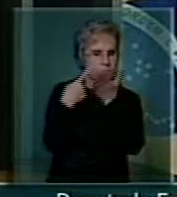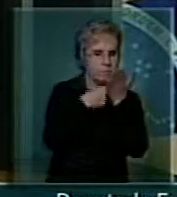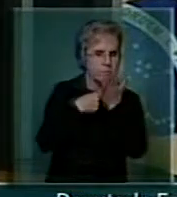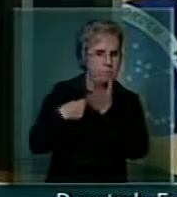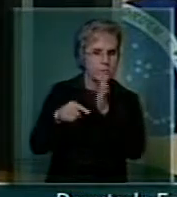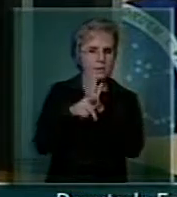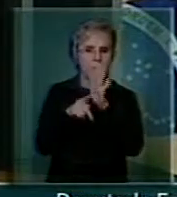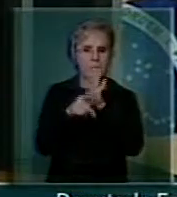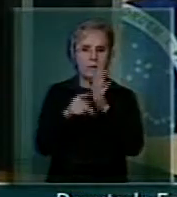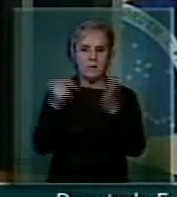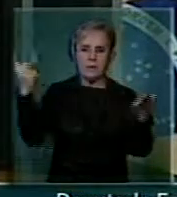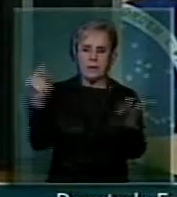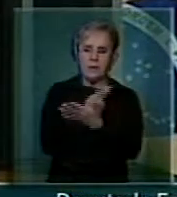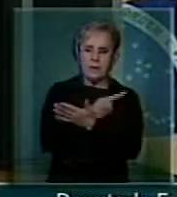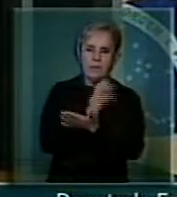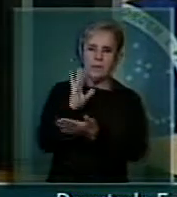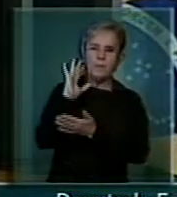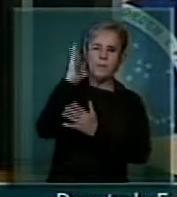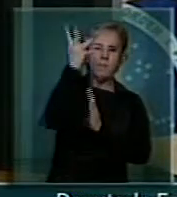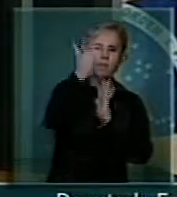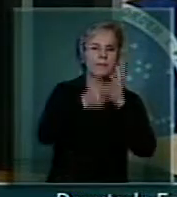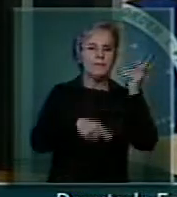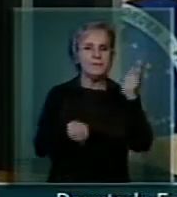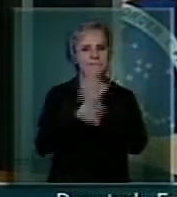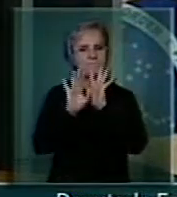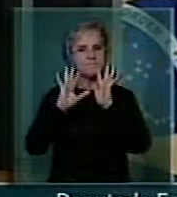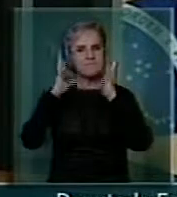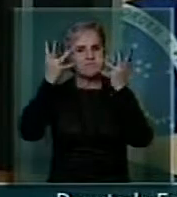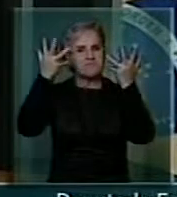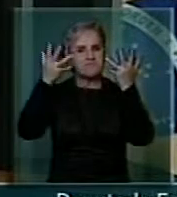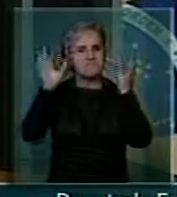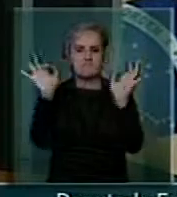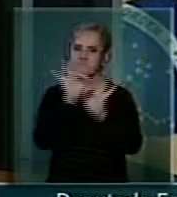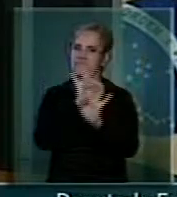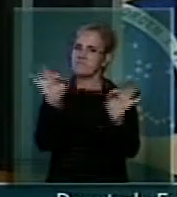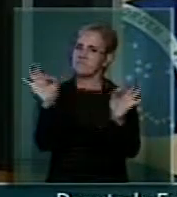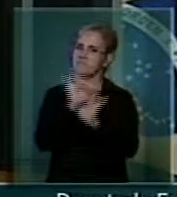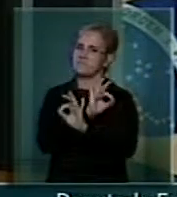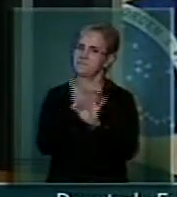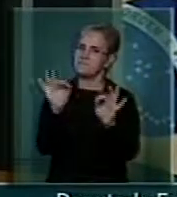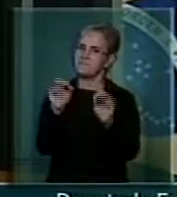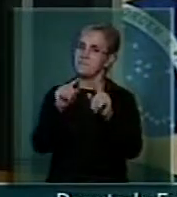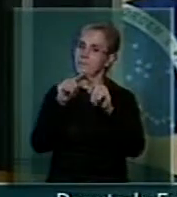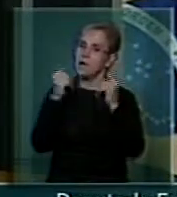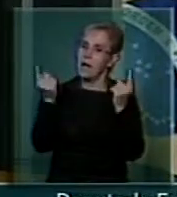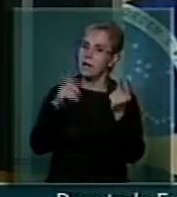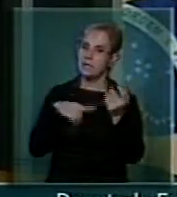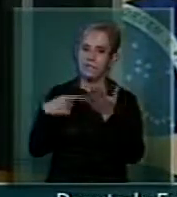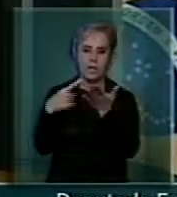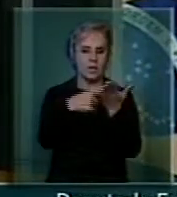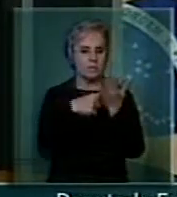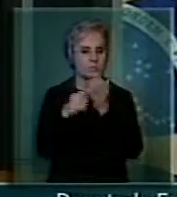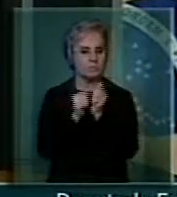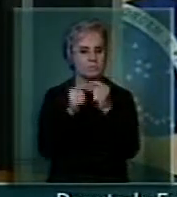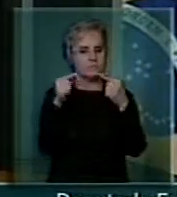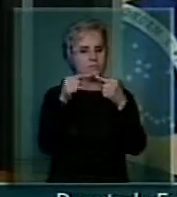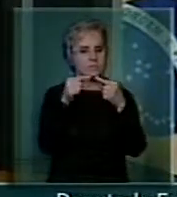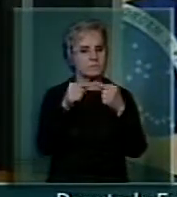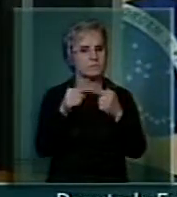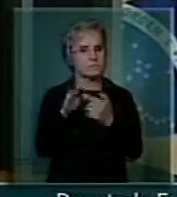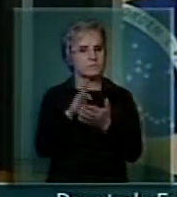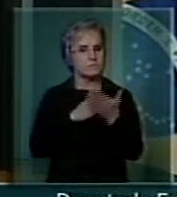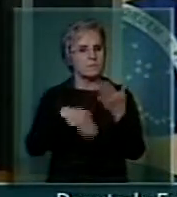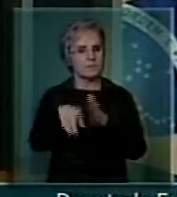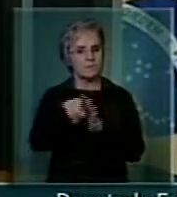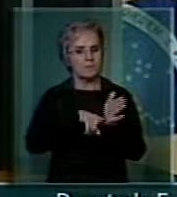frequência dos novos eventos climáticos. Agora, há um consenso entre os pesquisadores e